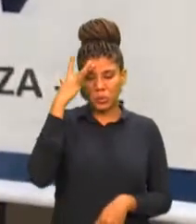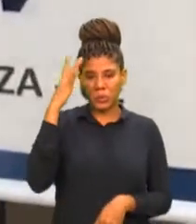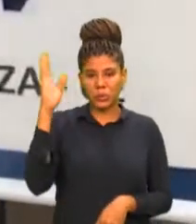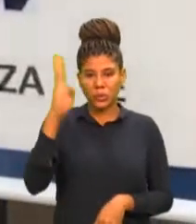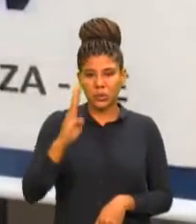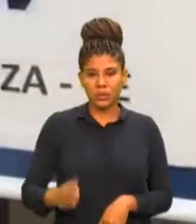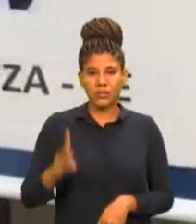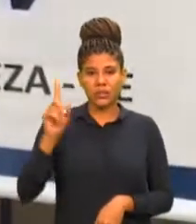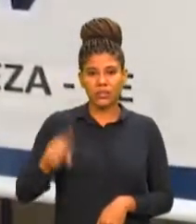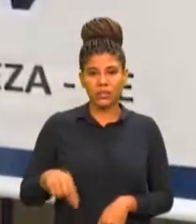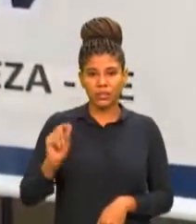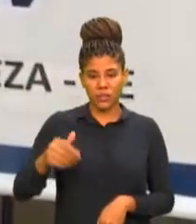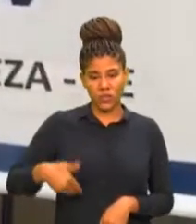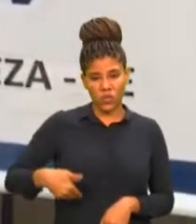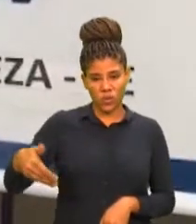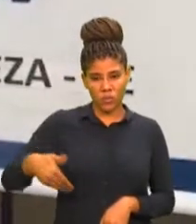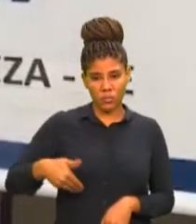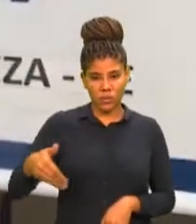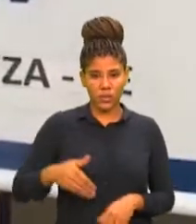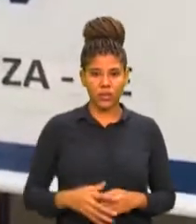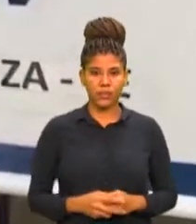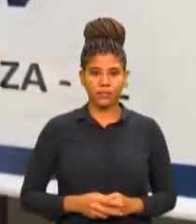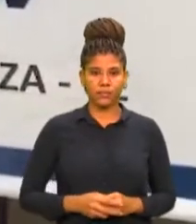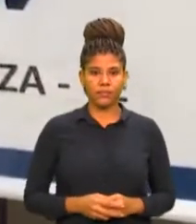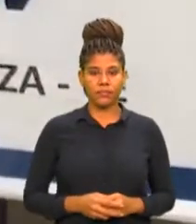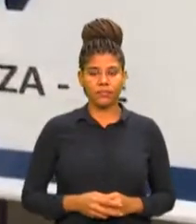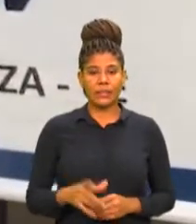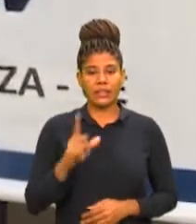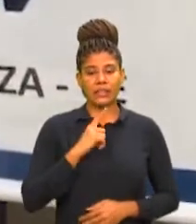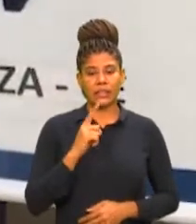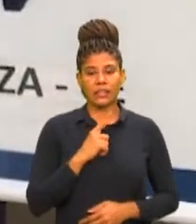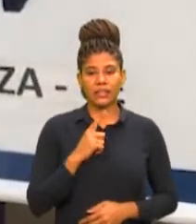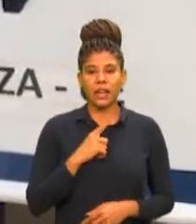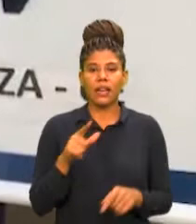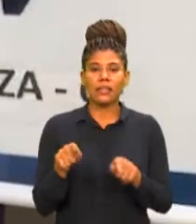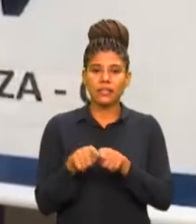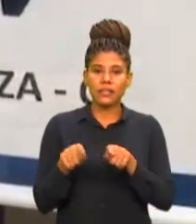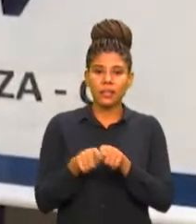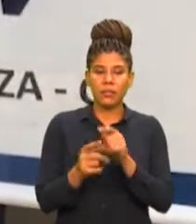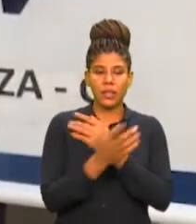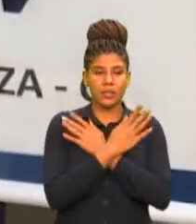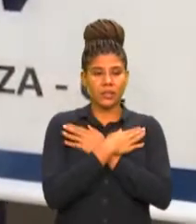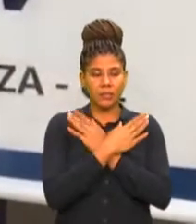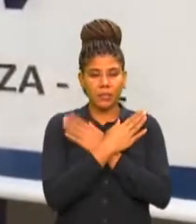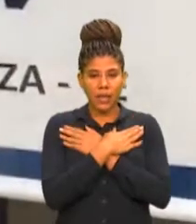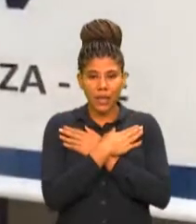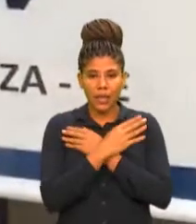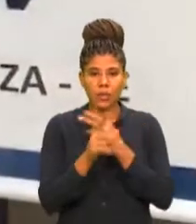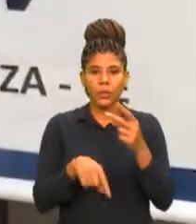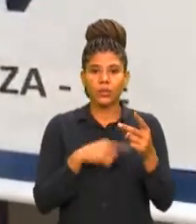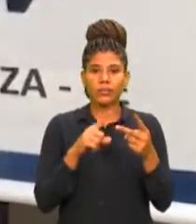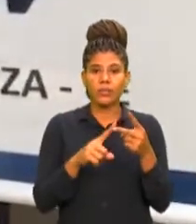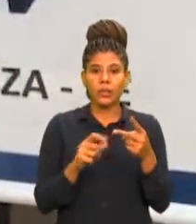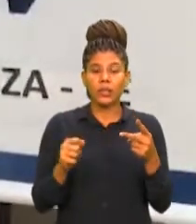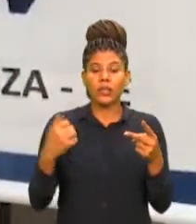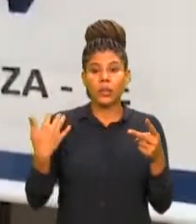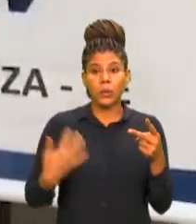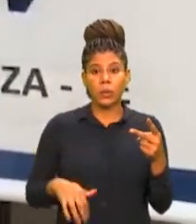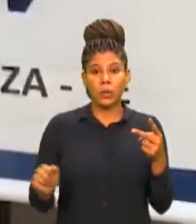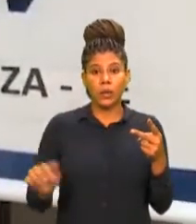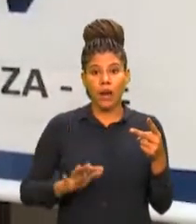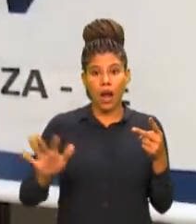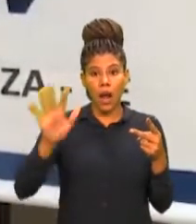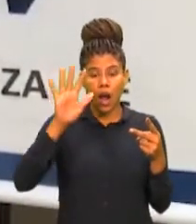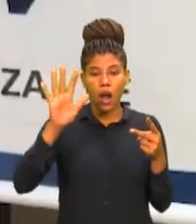situação da fome. Concomitante a isso, vemos aí alto índice de desemprego, aumento do custo de alimentos importantes, que tem